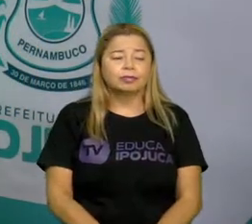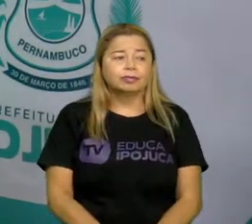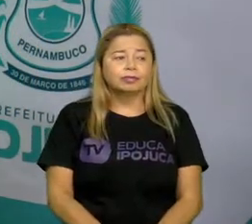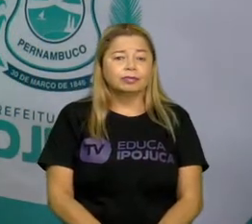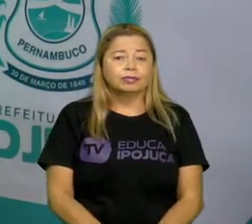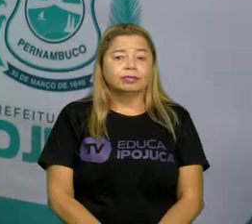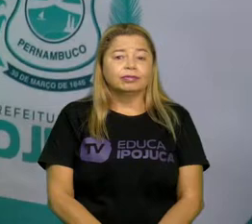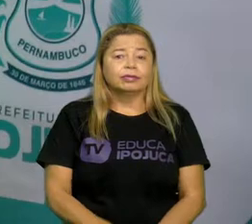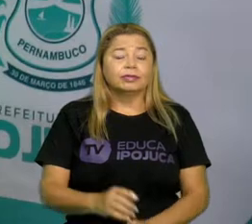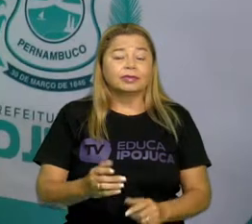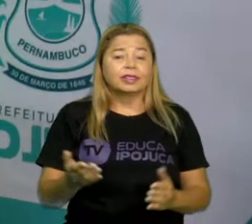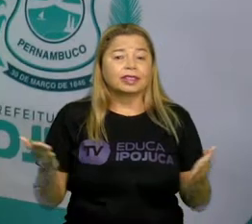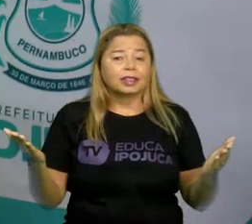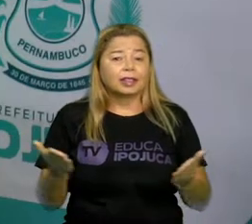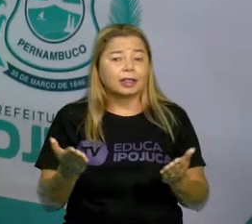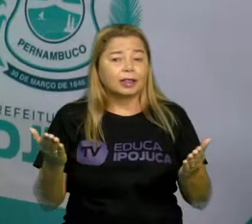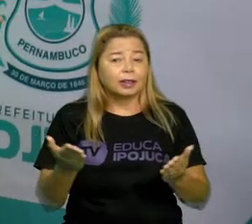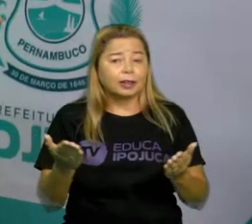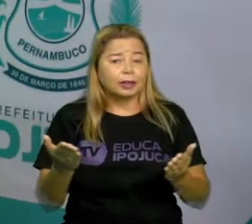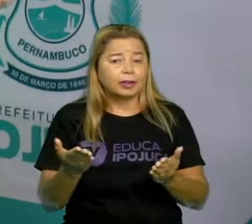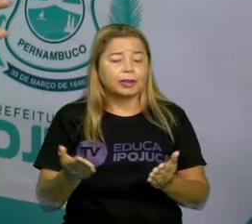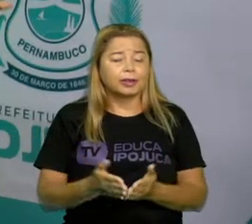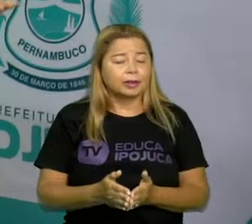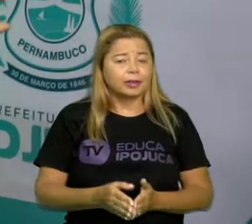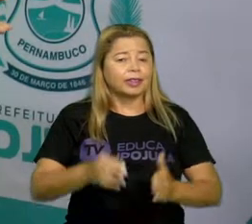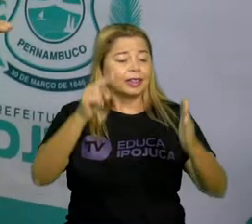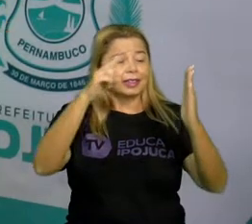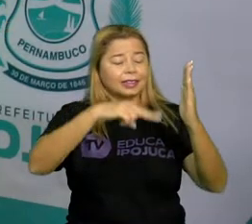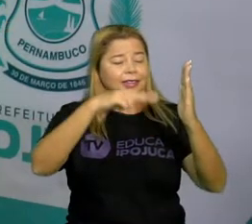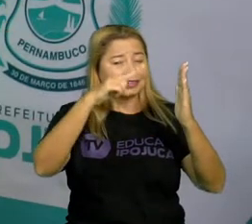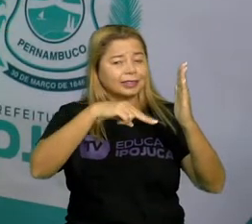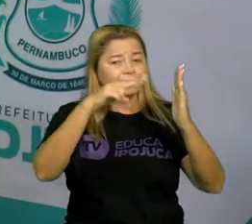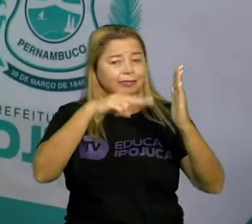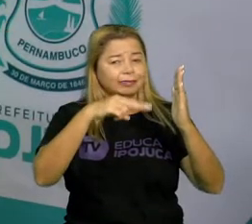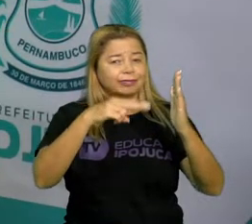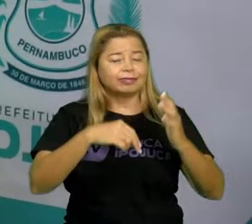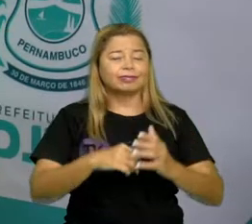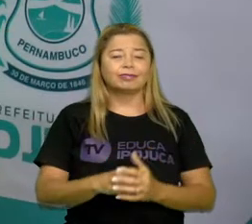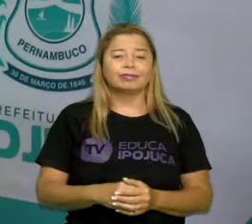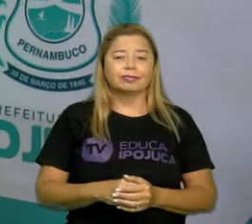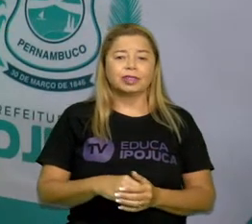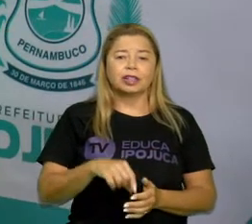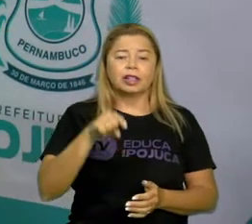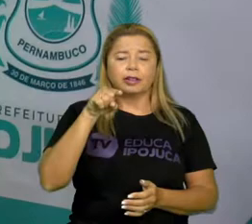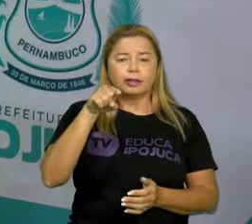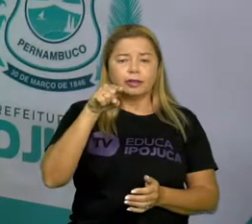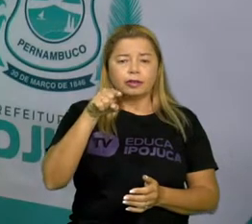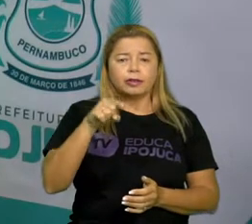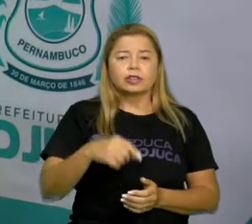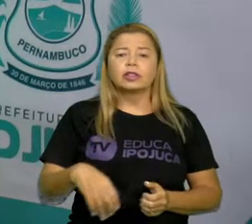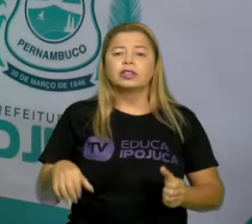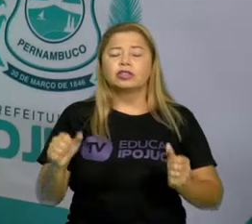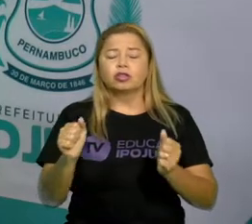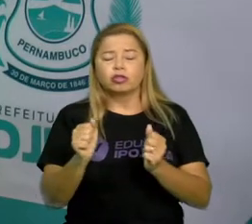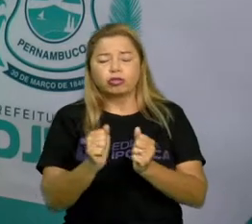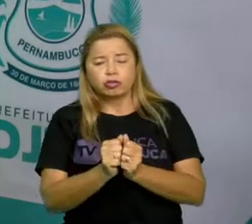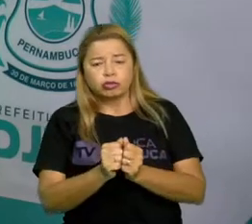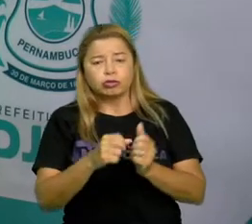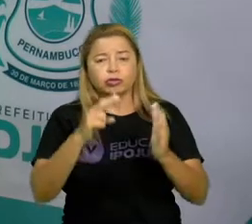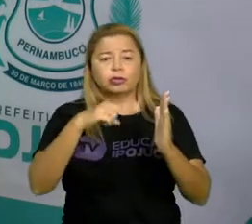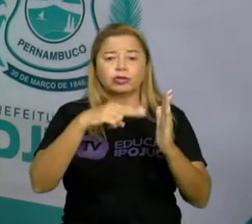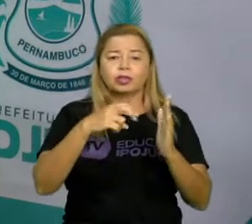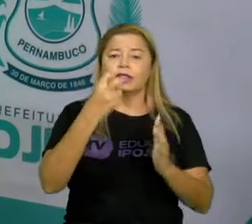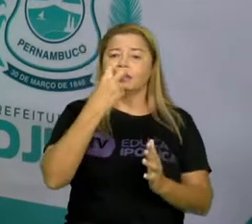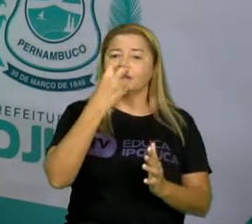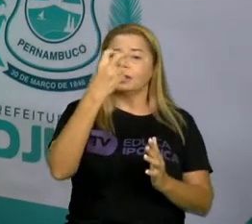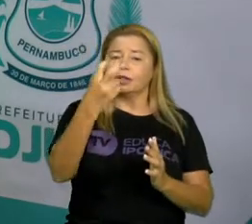Mas agora chegou para a gente fazer aquela leitura linda e maravilhosa. A aí acompanham com a voz bem alta, tá certo?